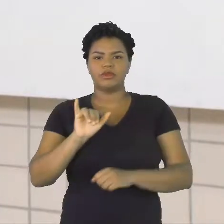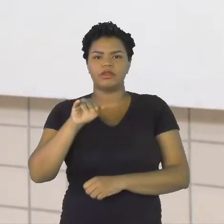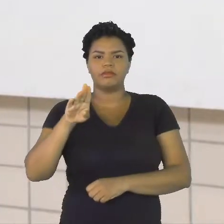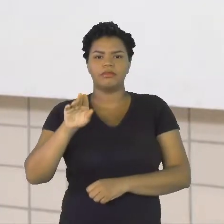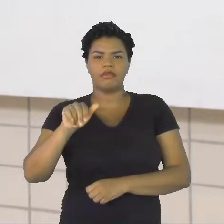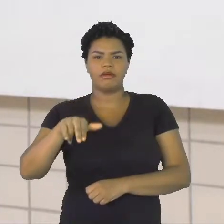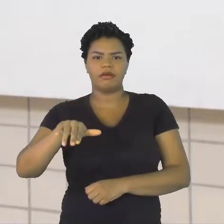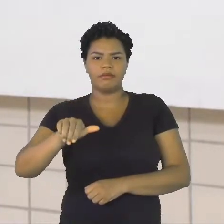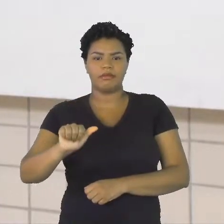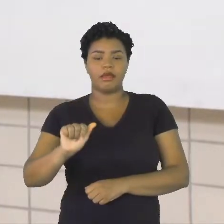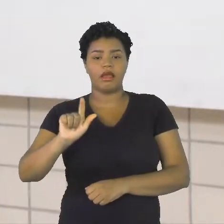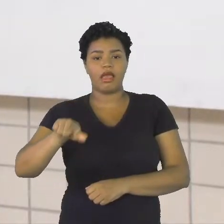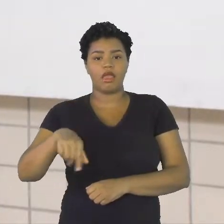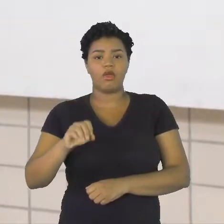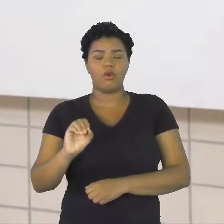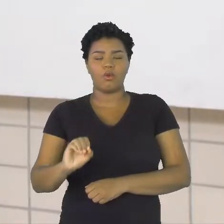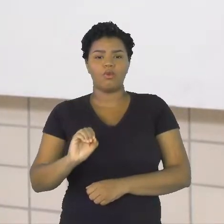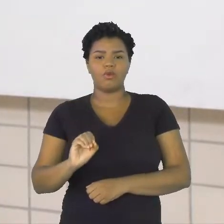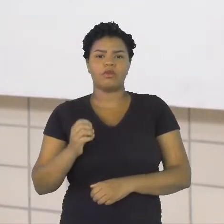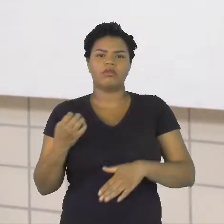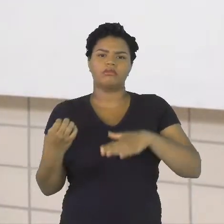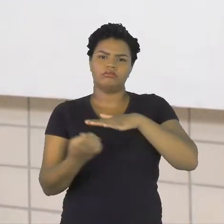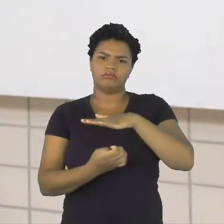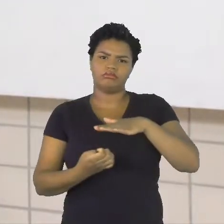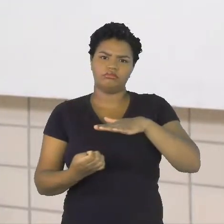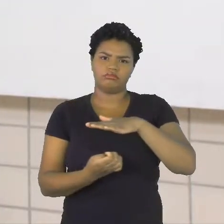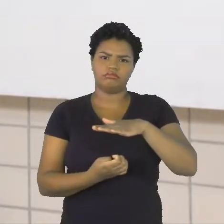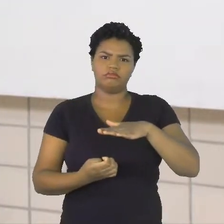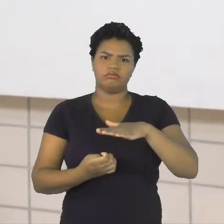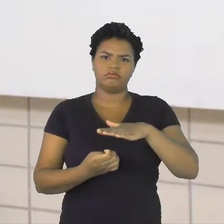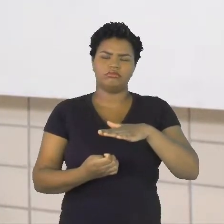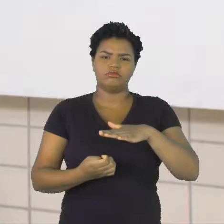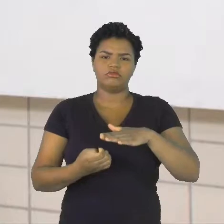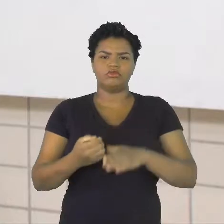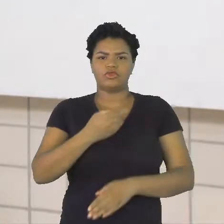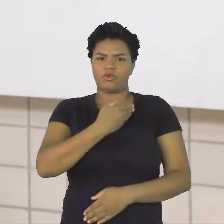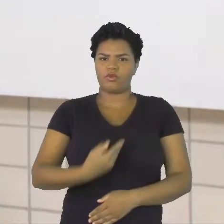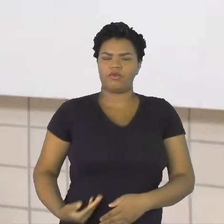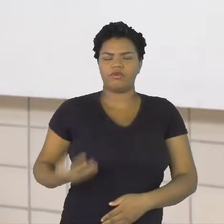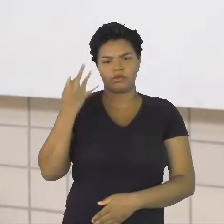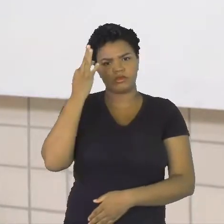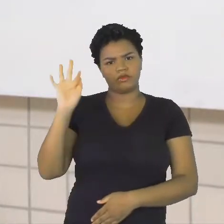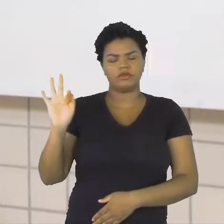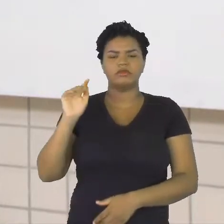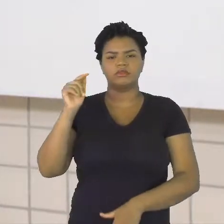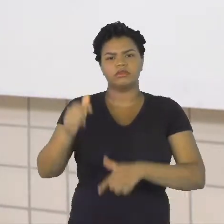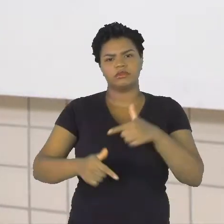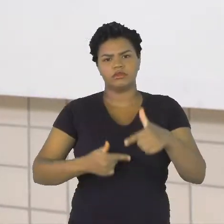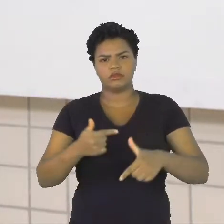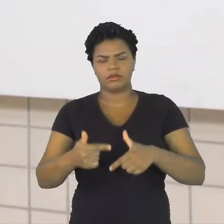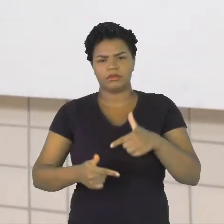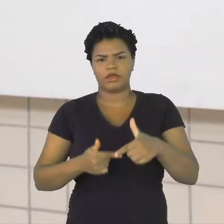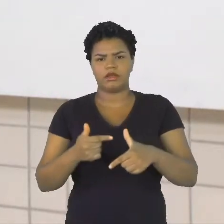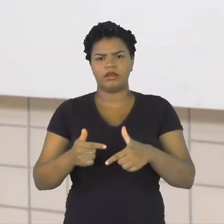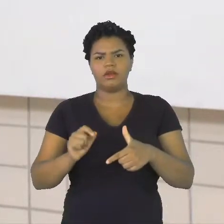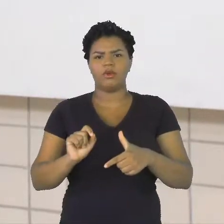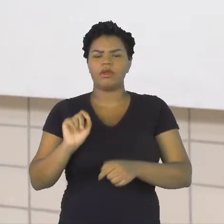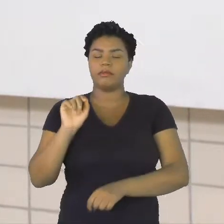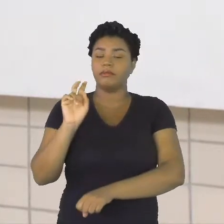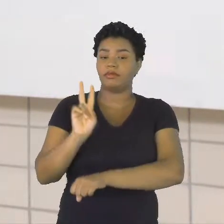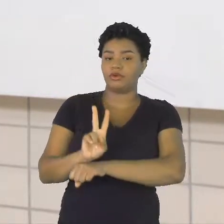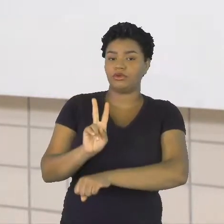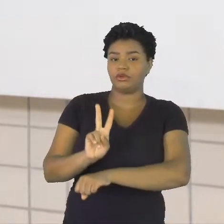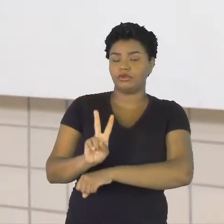ele é um órgão do governo federal que trabalha aí para proteger